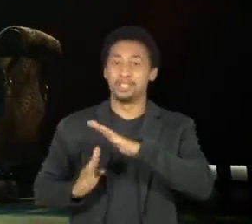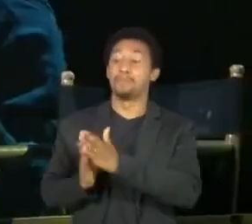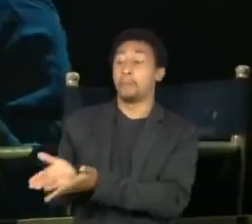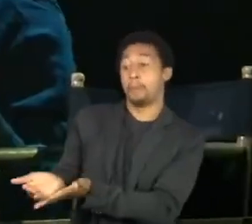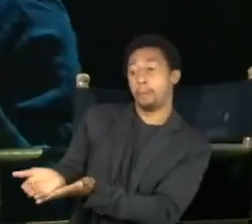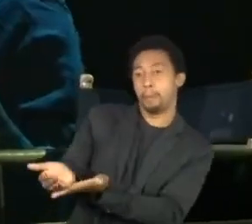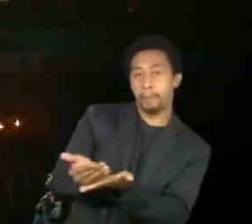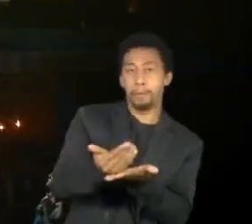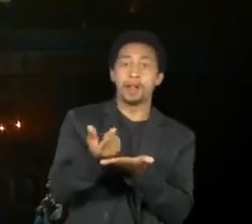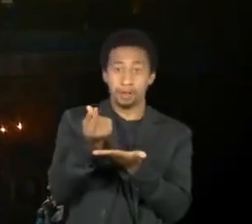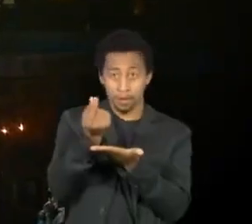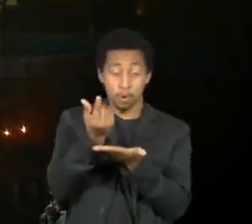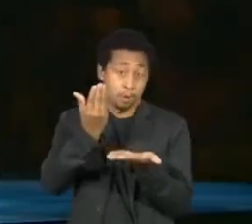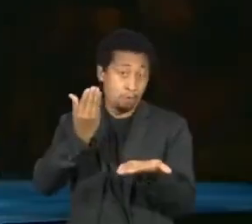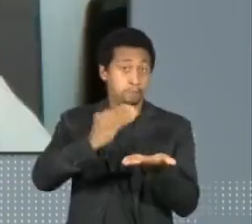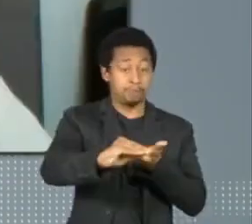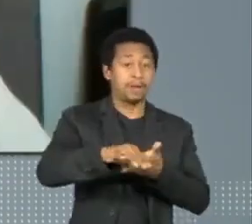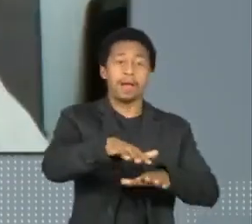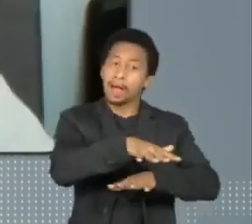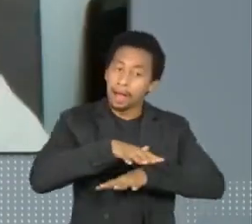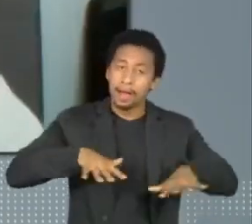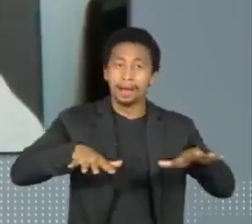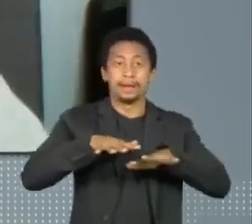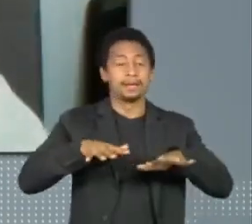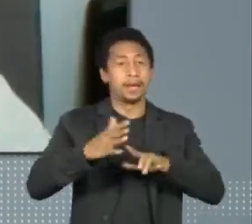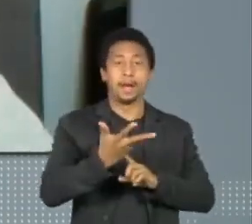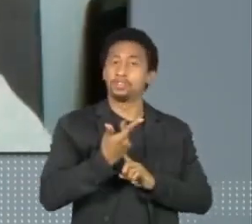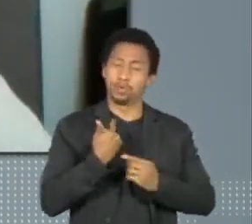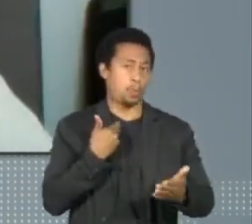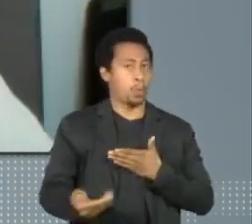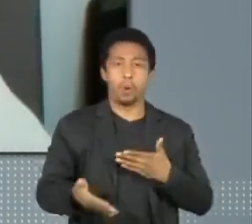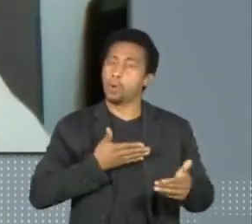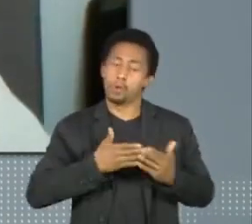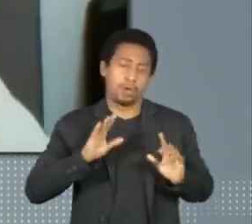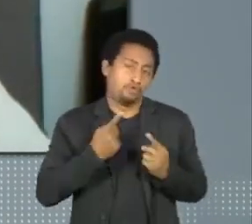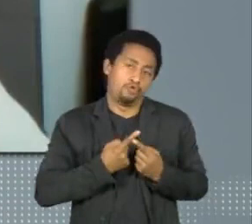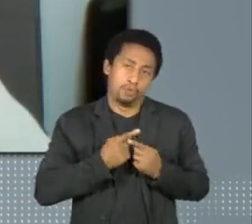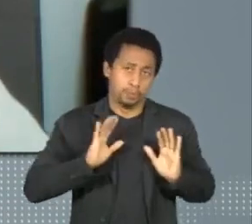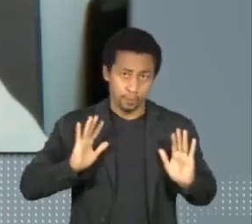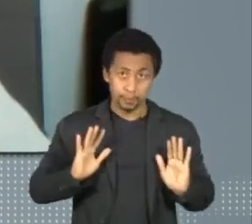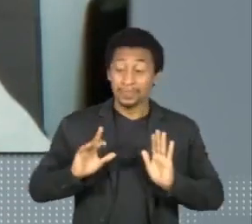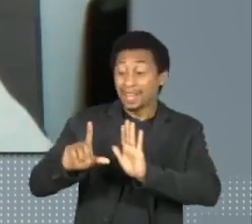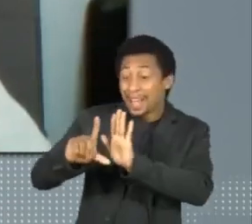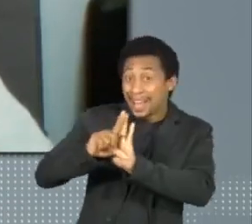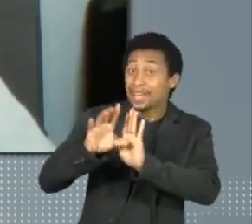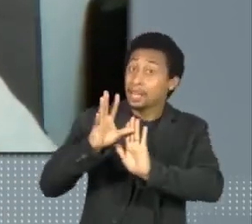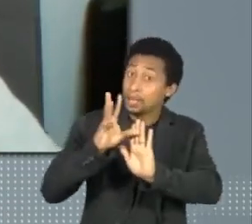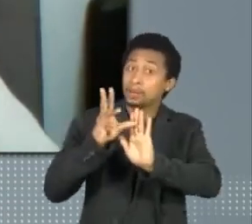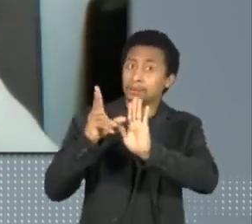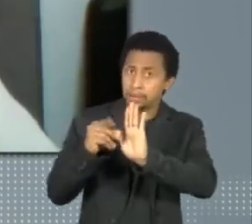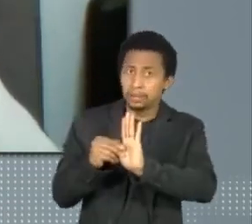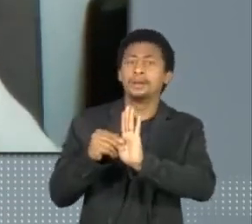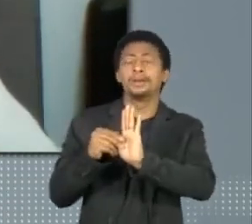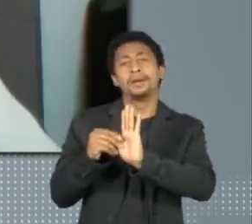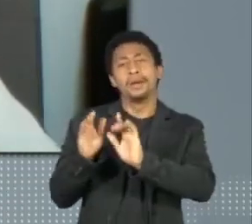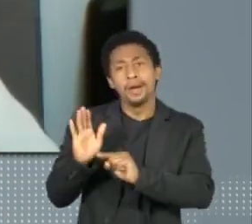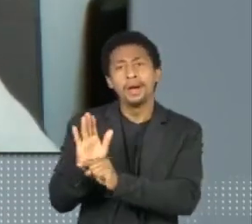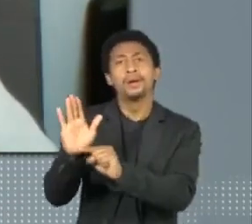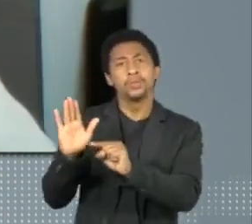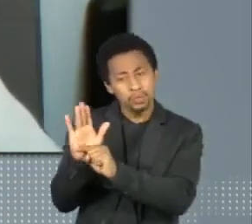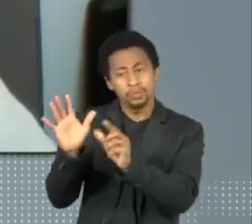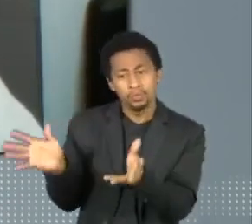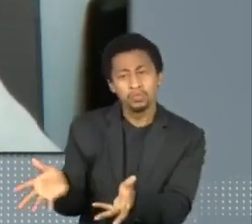projetos artísticos de qualquer natureza. Há um problema na Lei Rouanet que um problema de concentração regional, problema de concentração em algumas linguagens